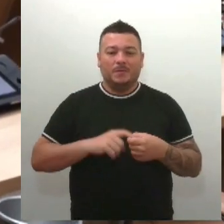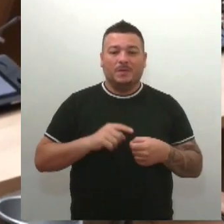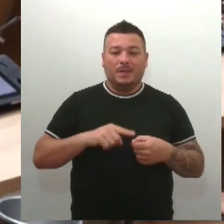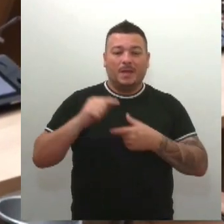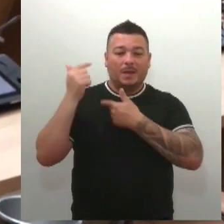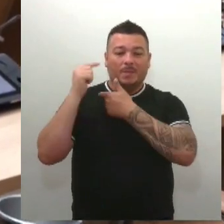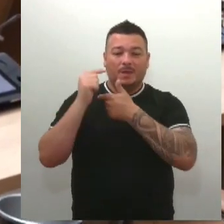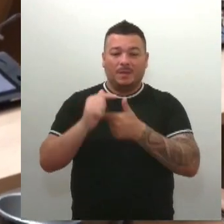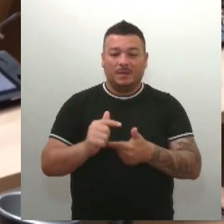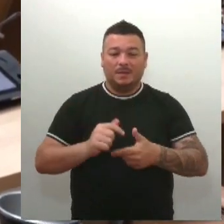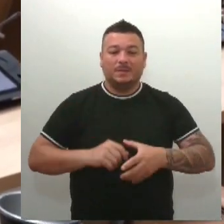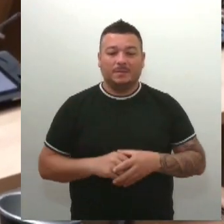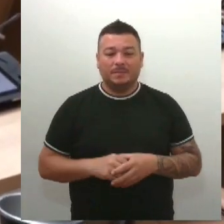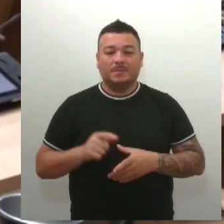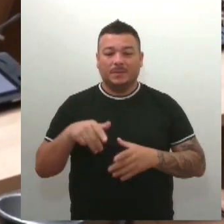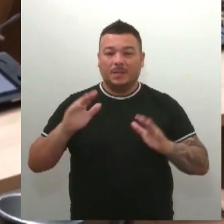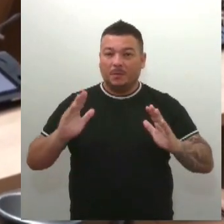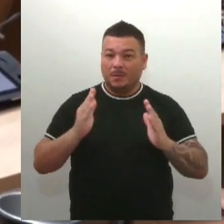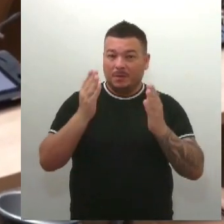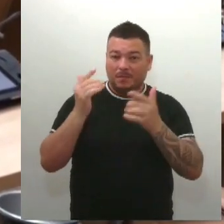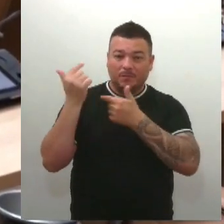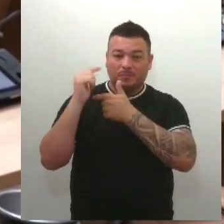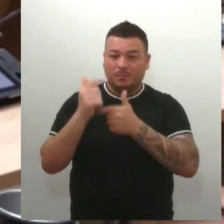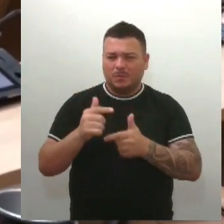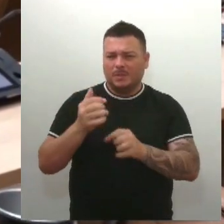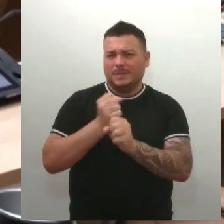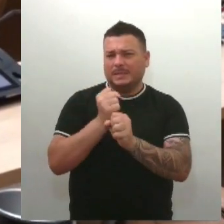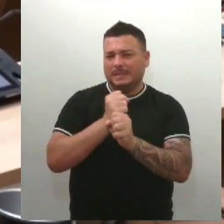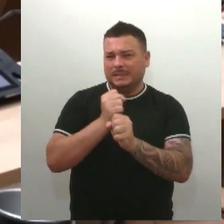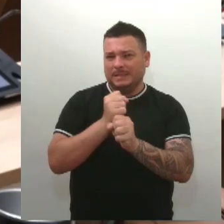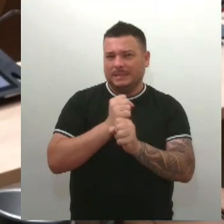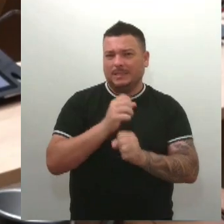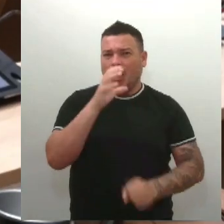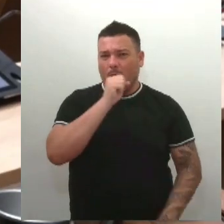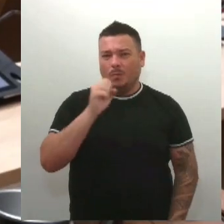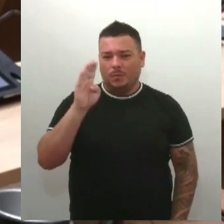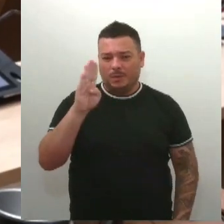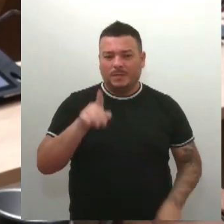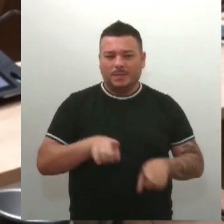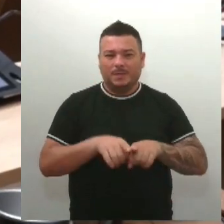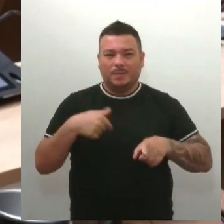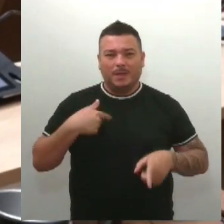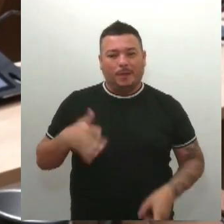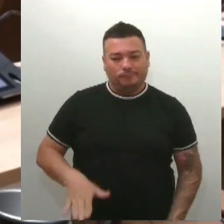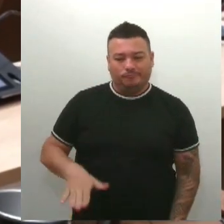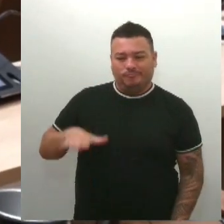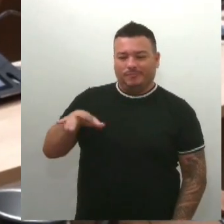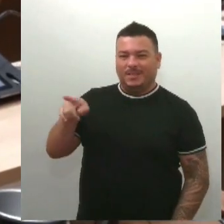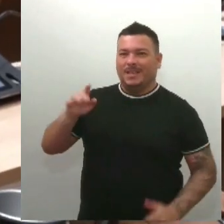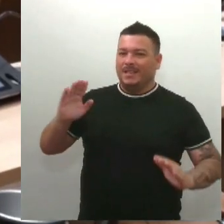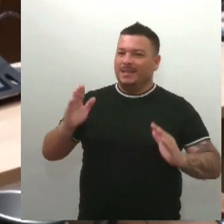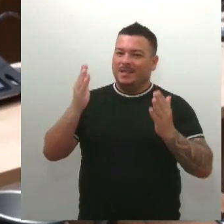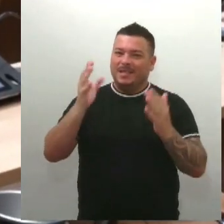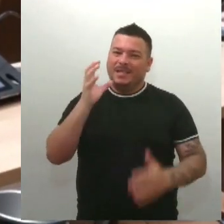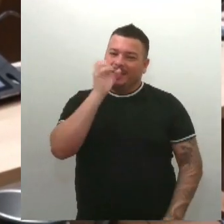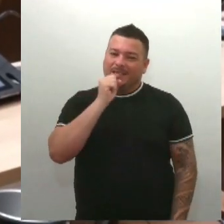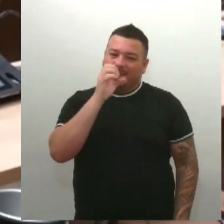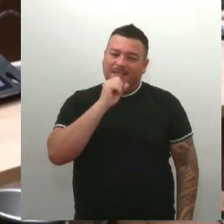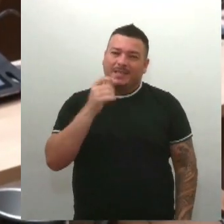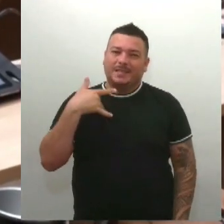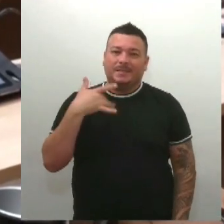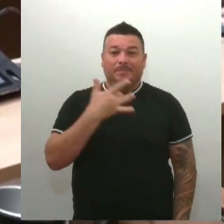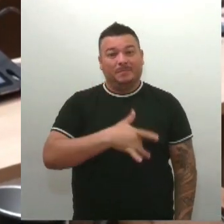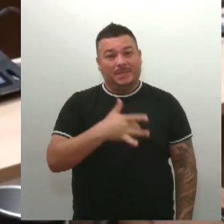uma festa tradicional já de buquinha há muitos anos. Eu cresci com a festa da laranja e é uma pena que nessa última